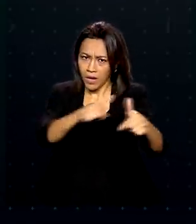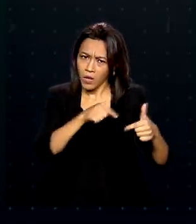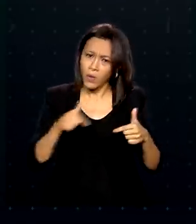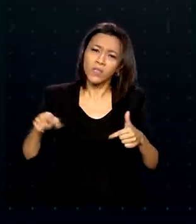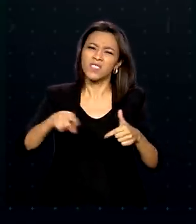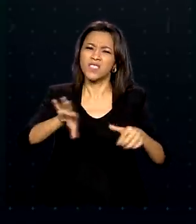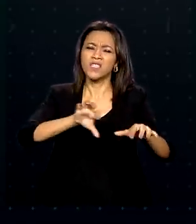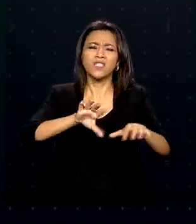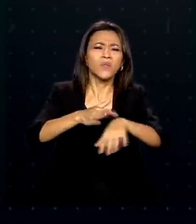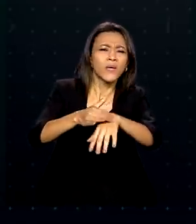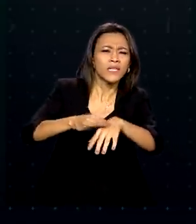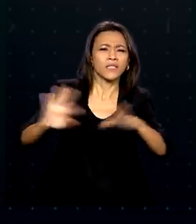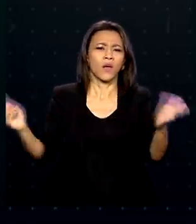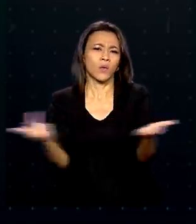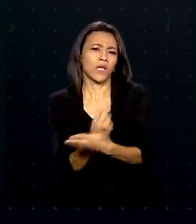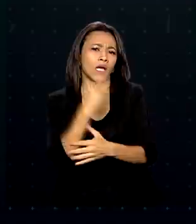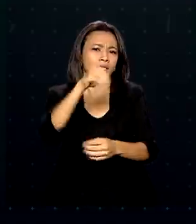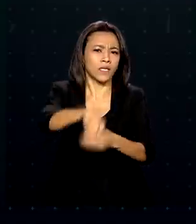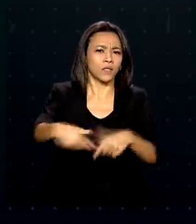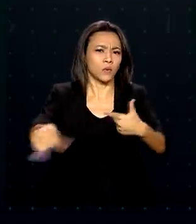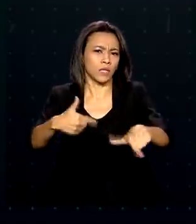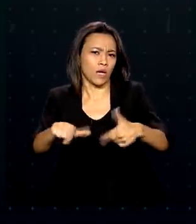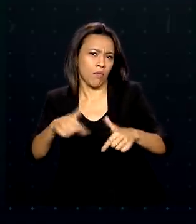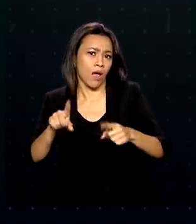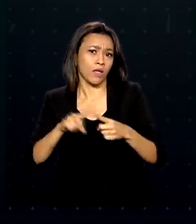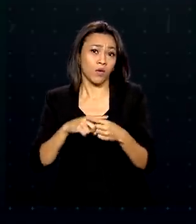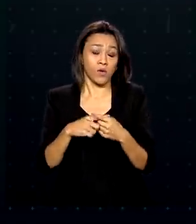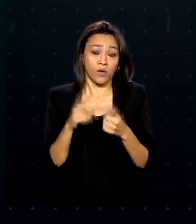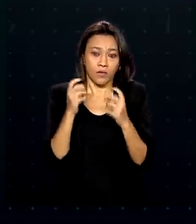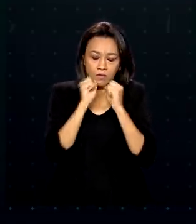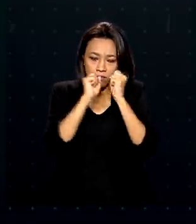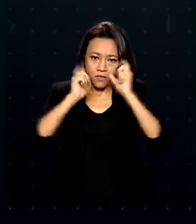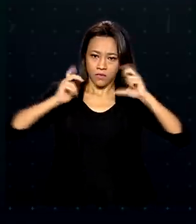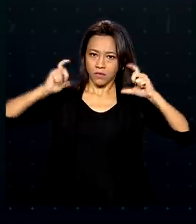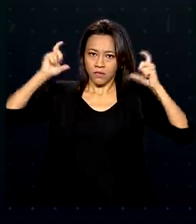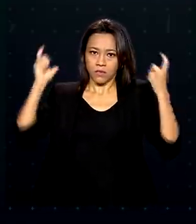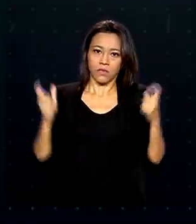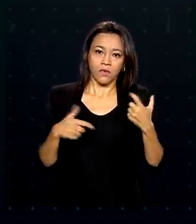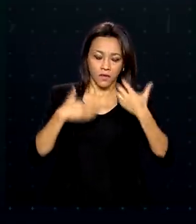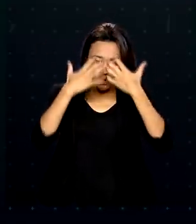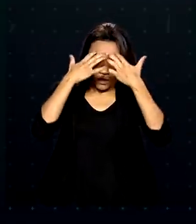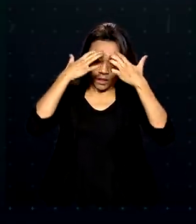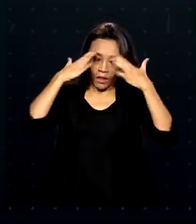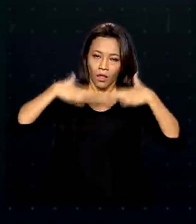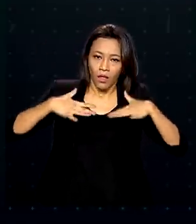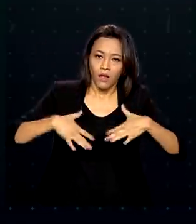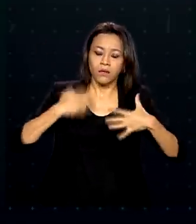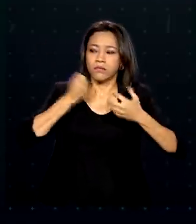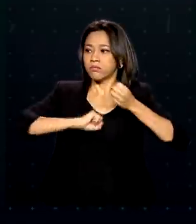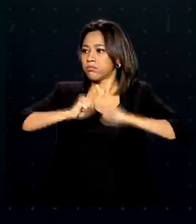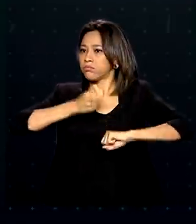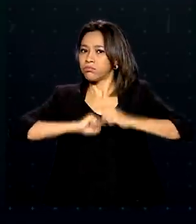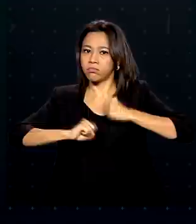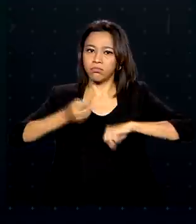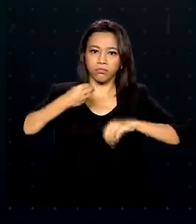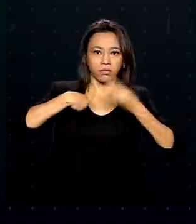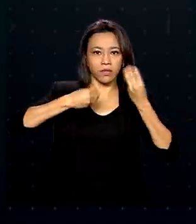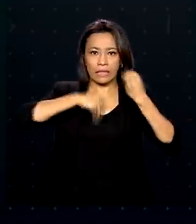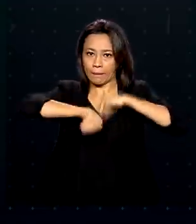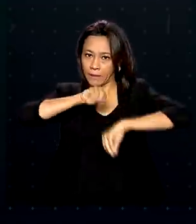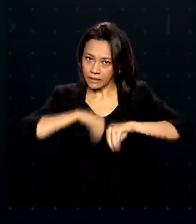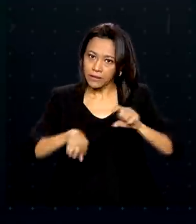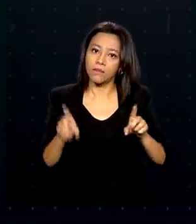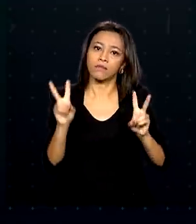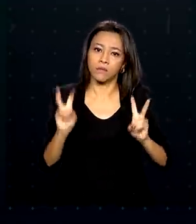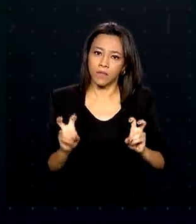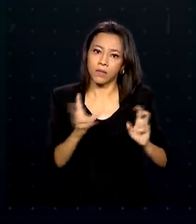atividades laborais, como a síndrome de burnout, o esgotamento físico e mental, a ansiedade e a depressão. E